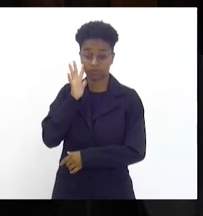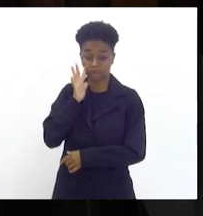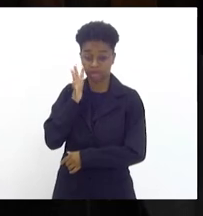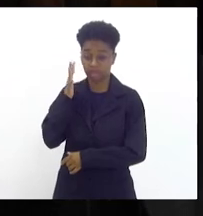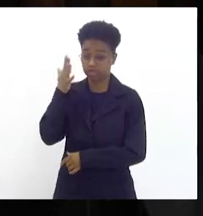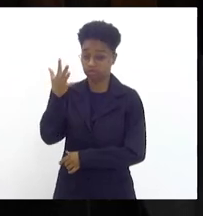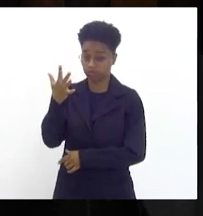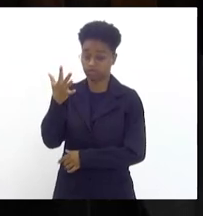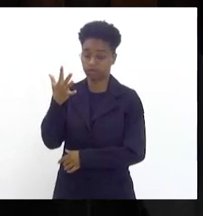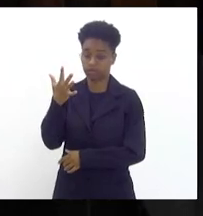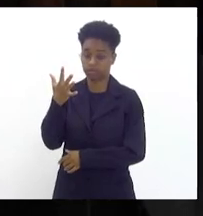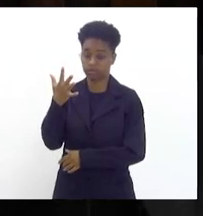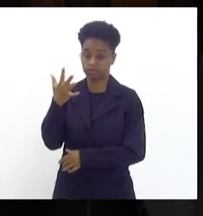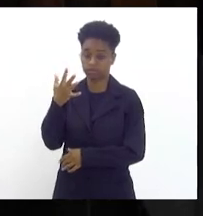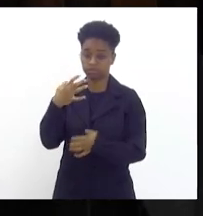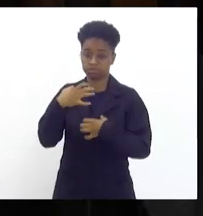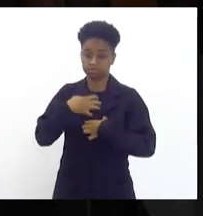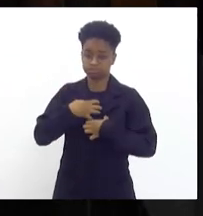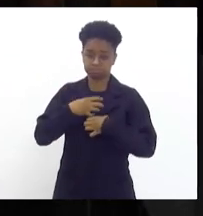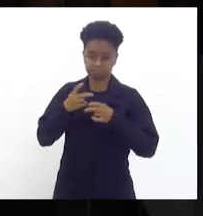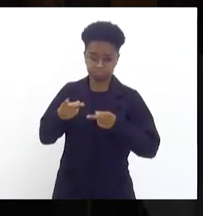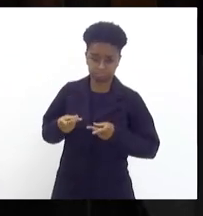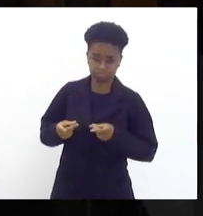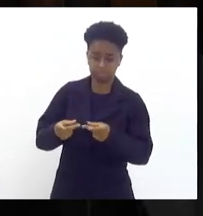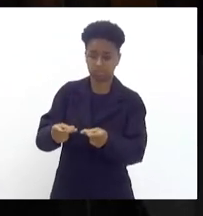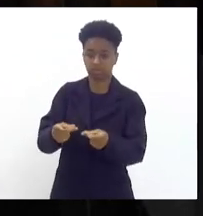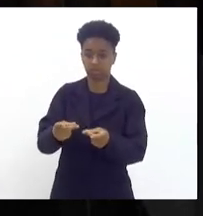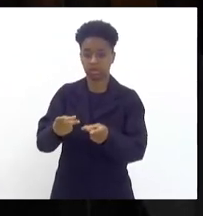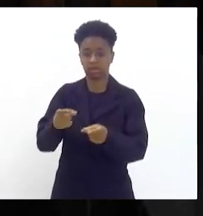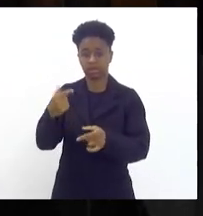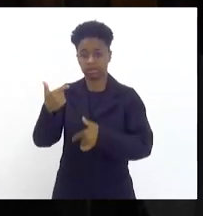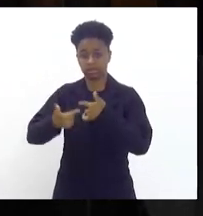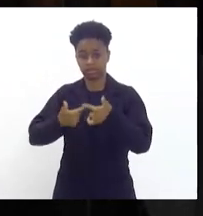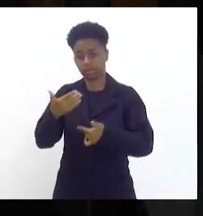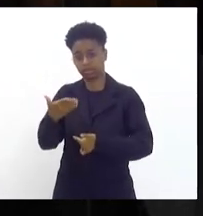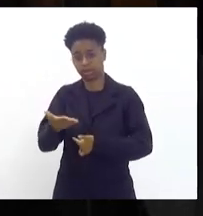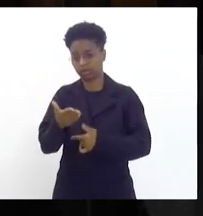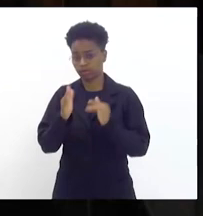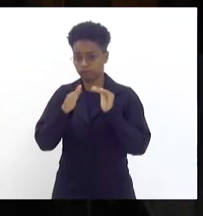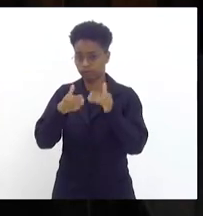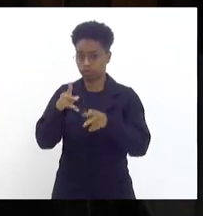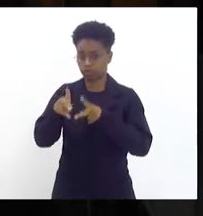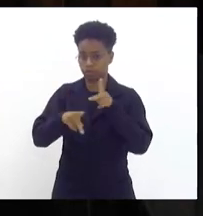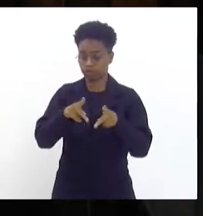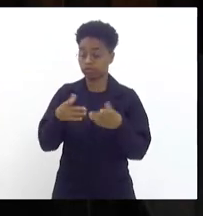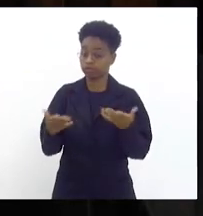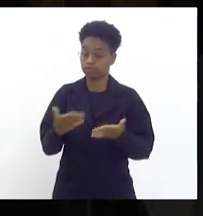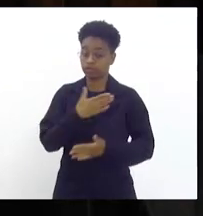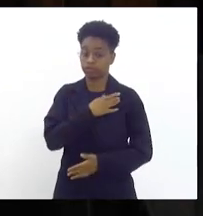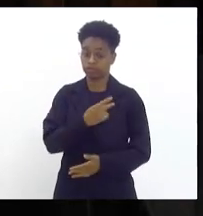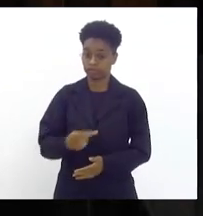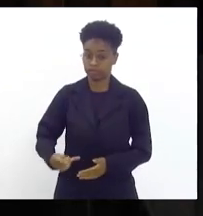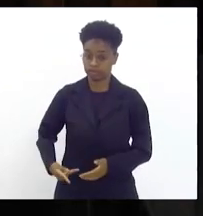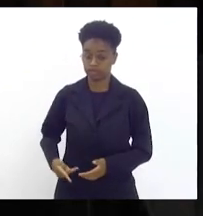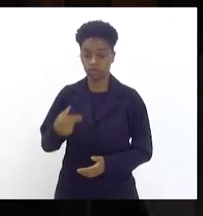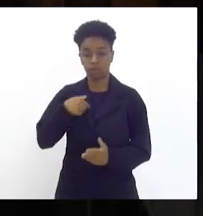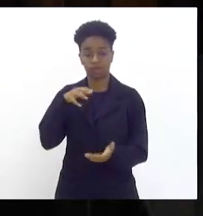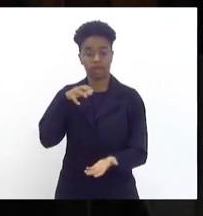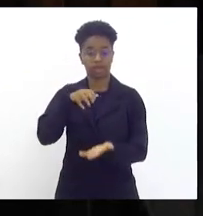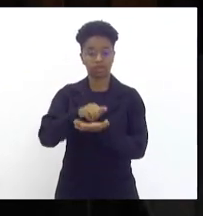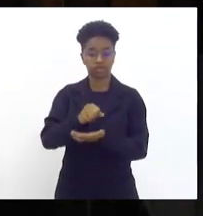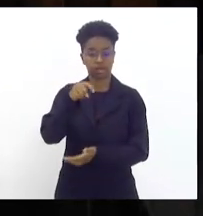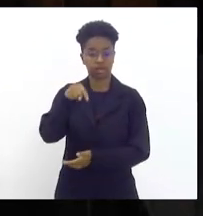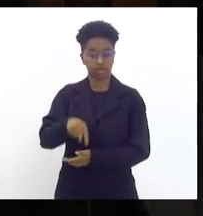de forma definitiva o serviço prestado à população fica aqui senhor presidente o registro